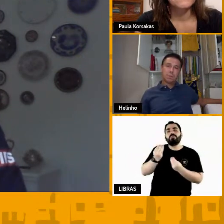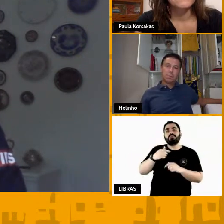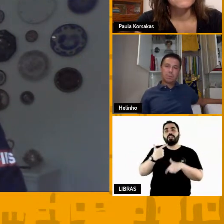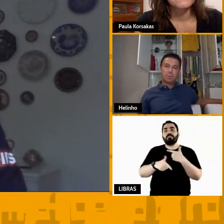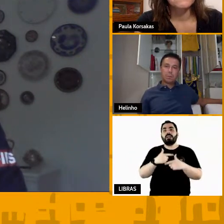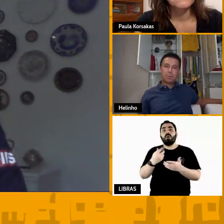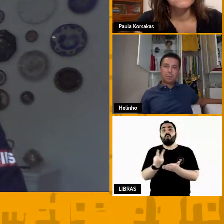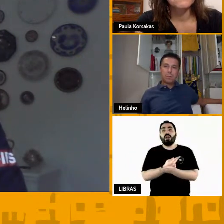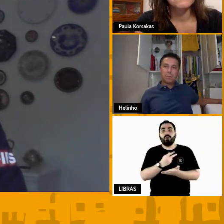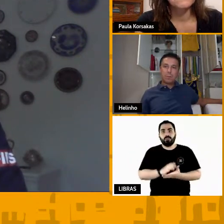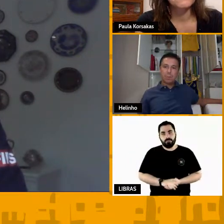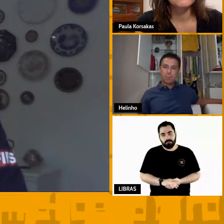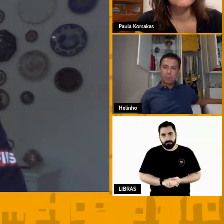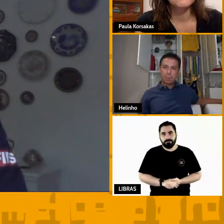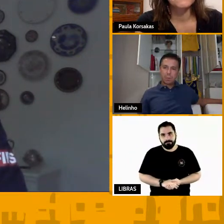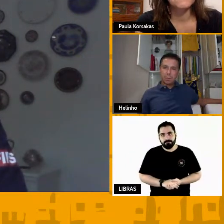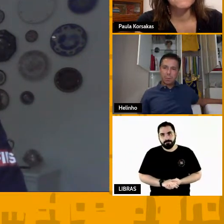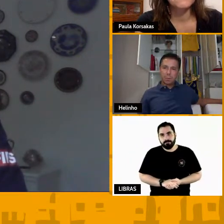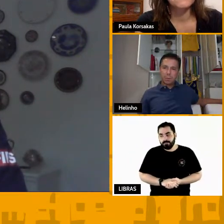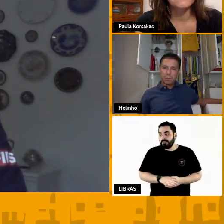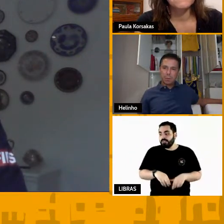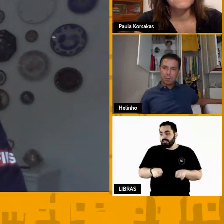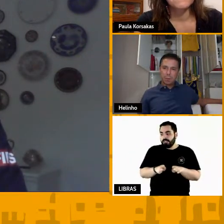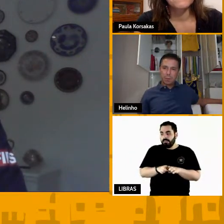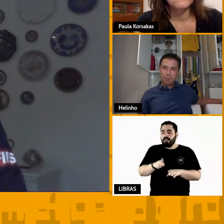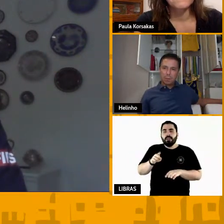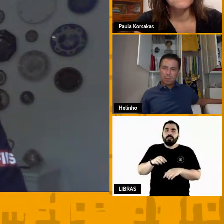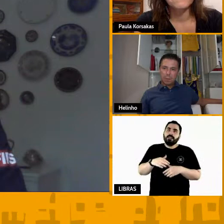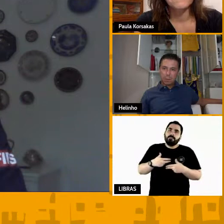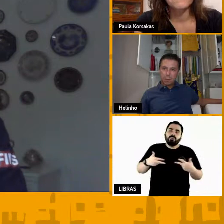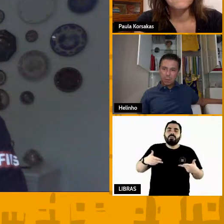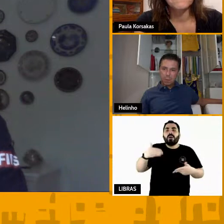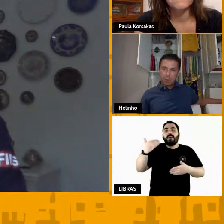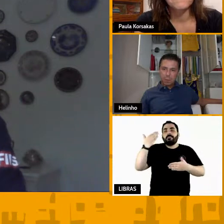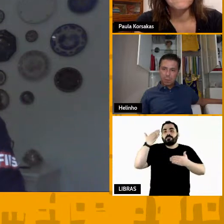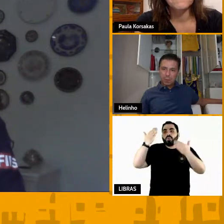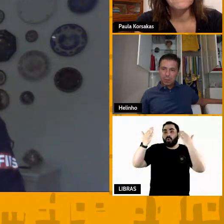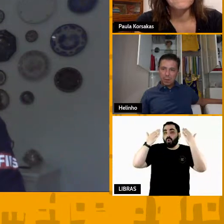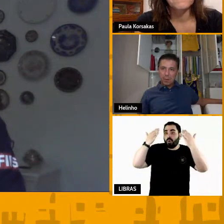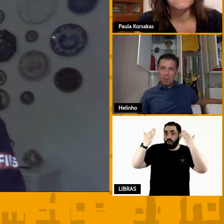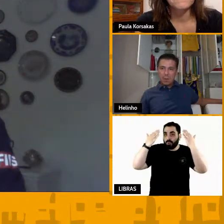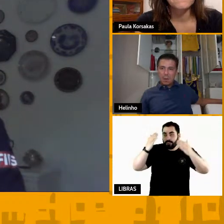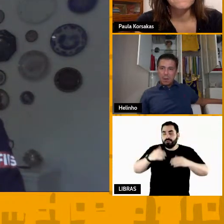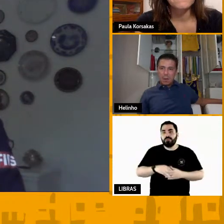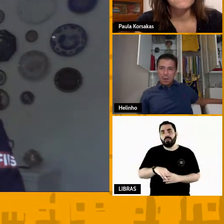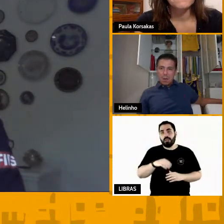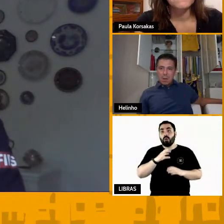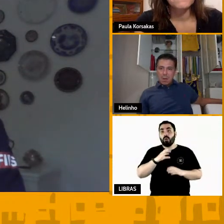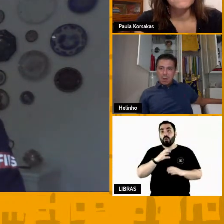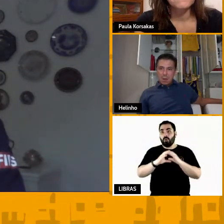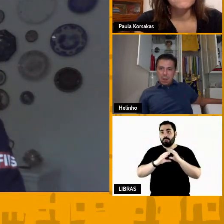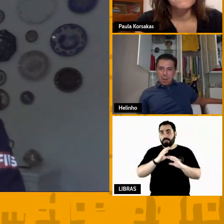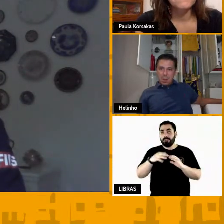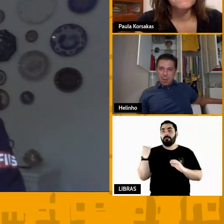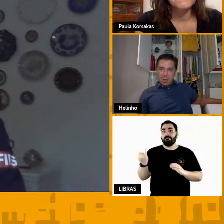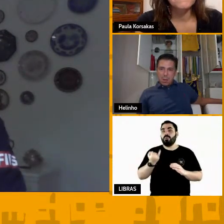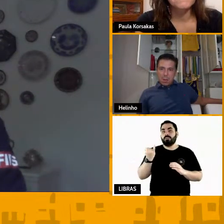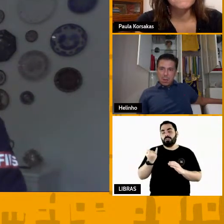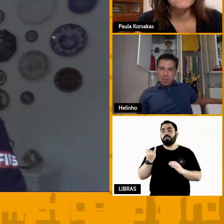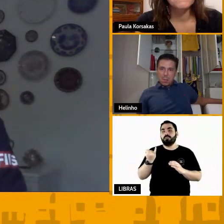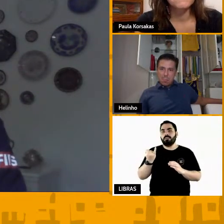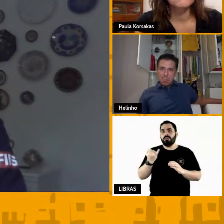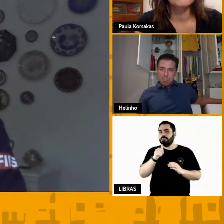muitas vezes a parte psicológica que a gente fala bastante nessa comunicação a repreensão